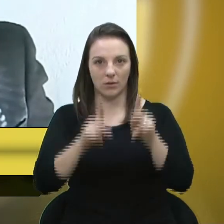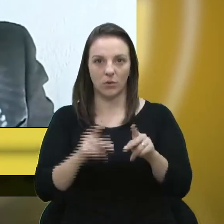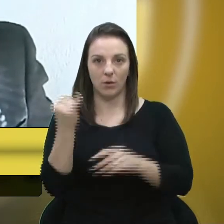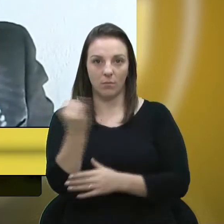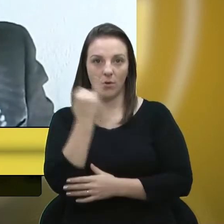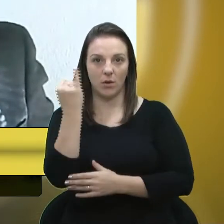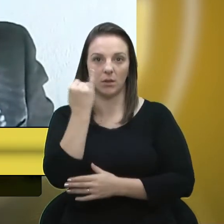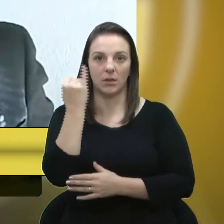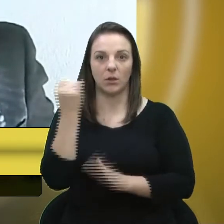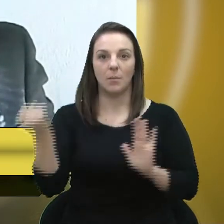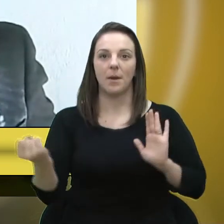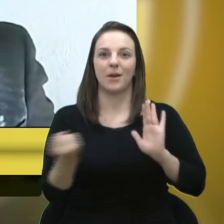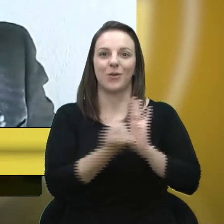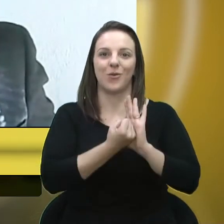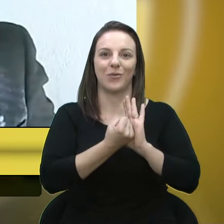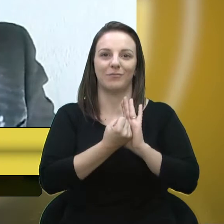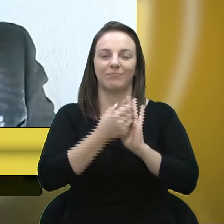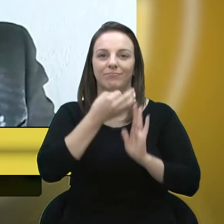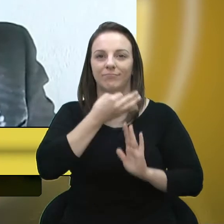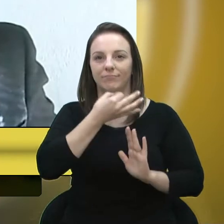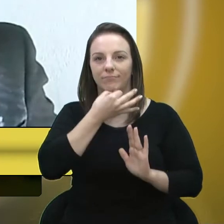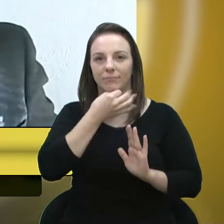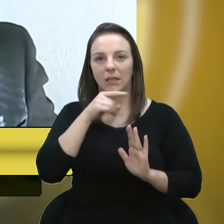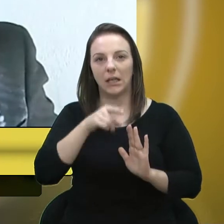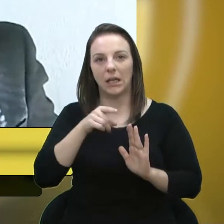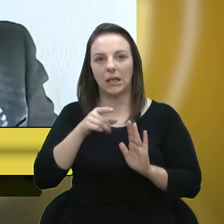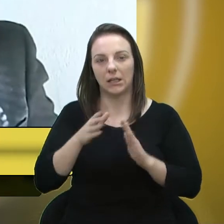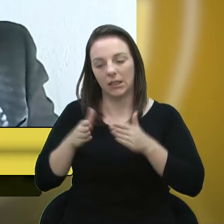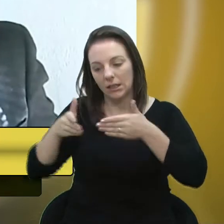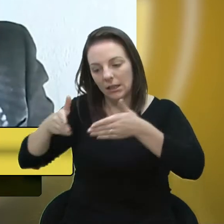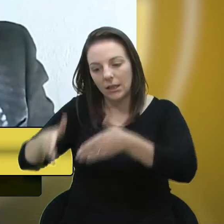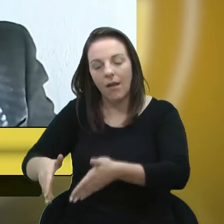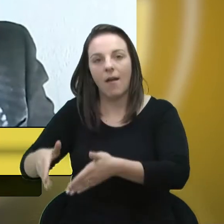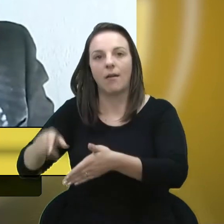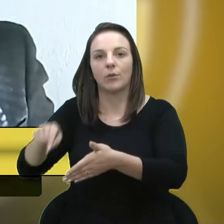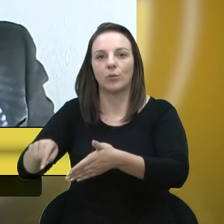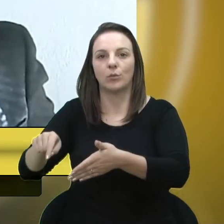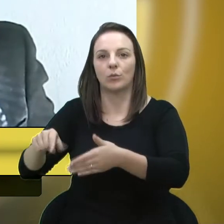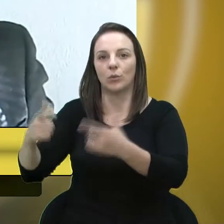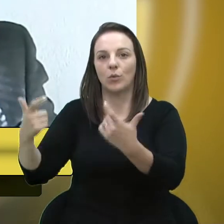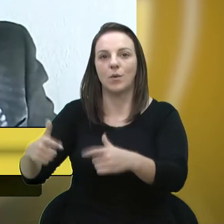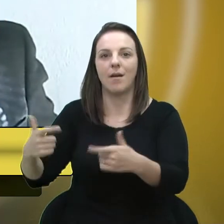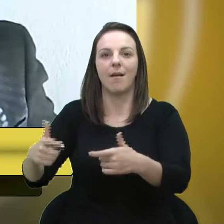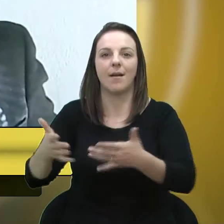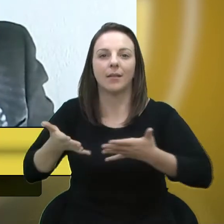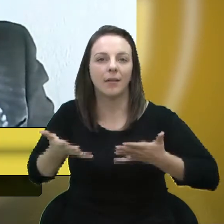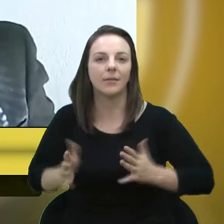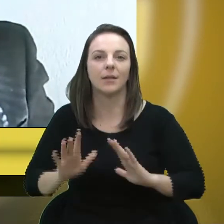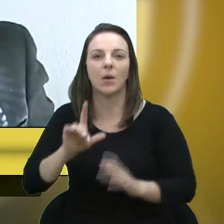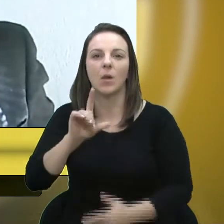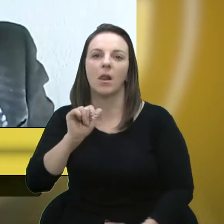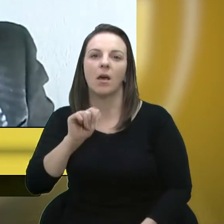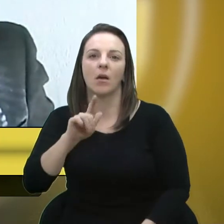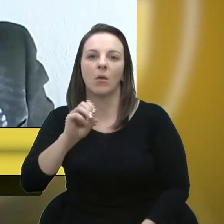sepultado na sua terra natal, Lagoa Vermelha. Então, meus